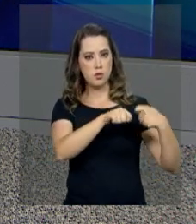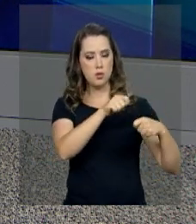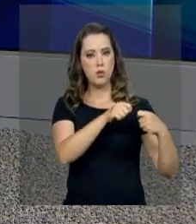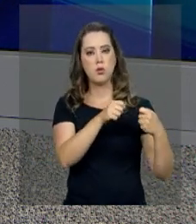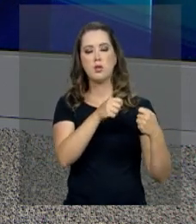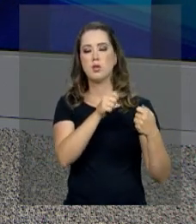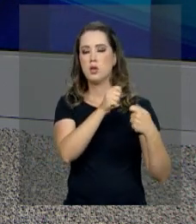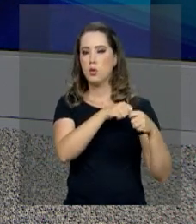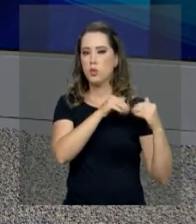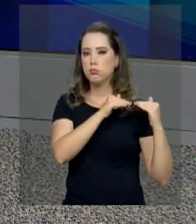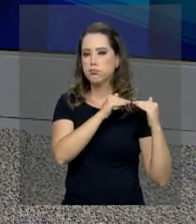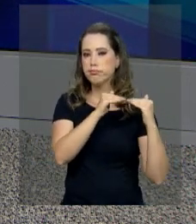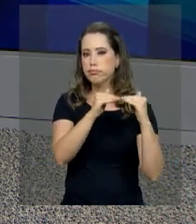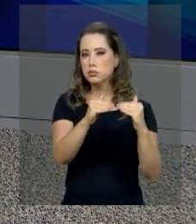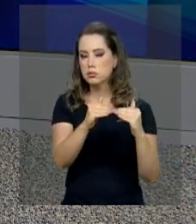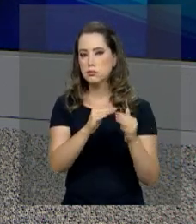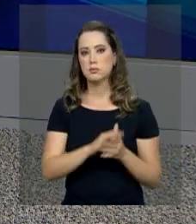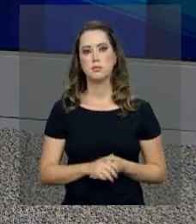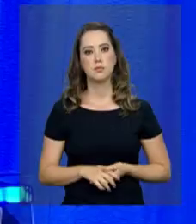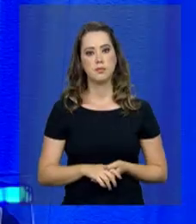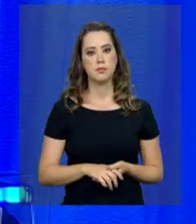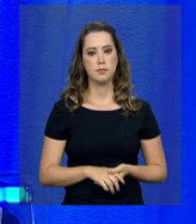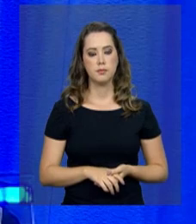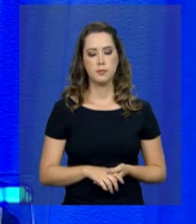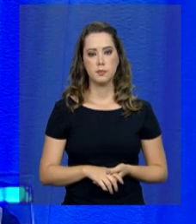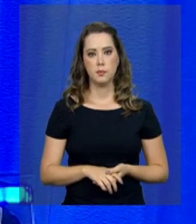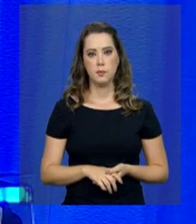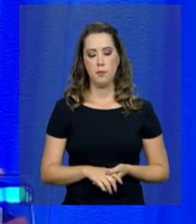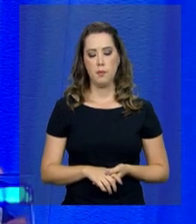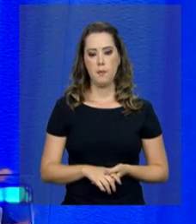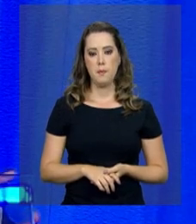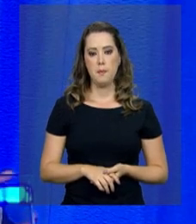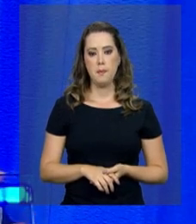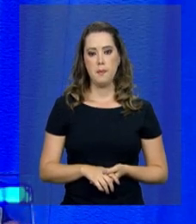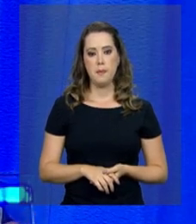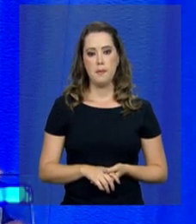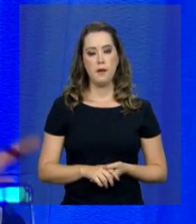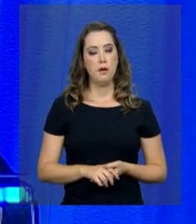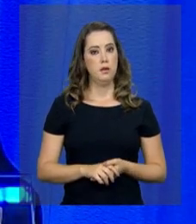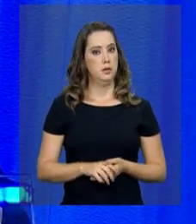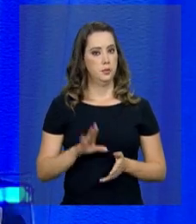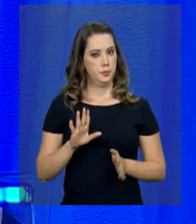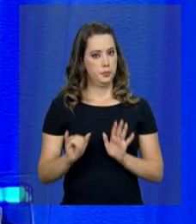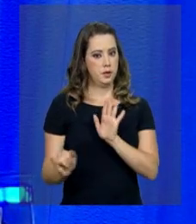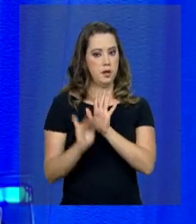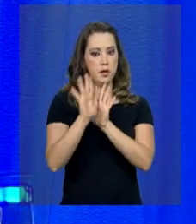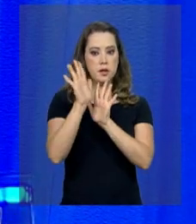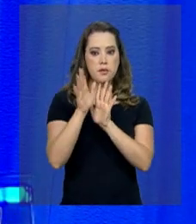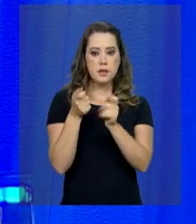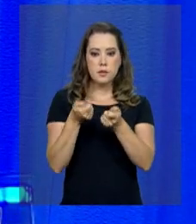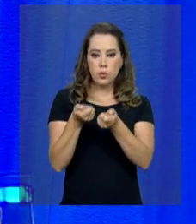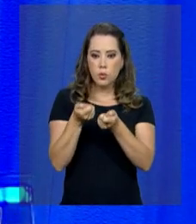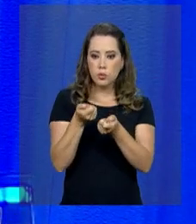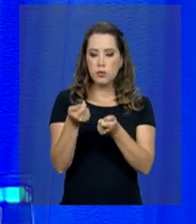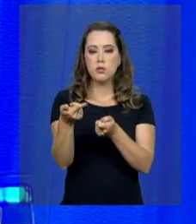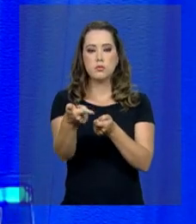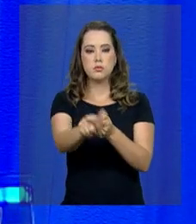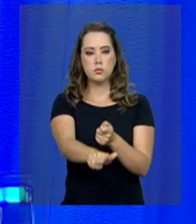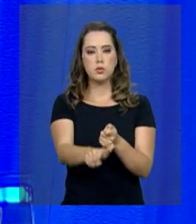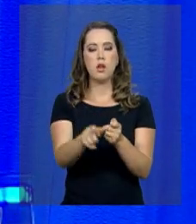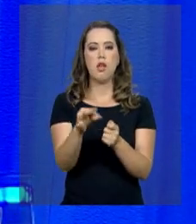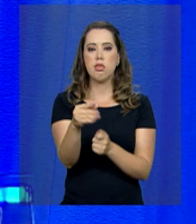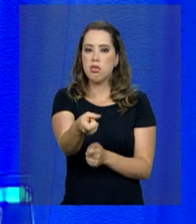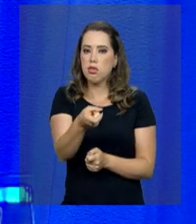estabilidade macroeconômica. A inflação está novamente sob controle. A